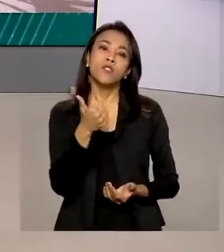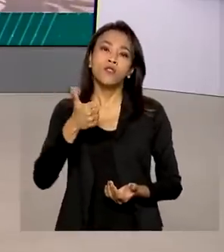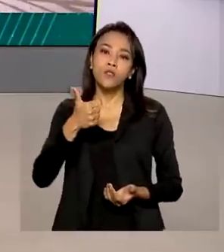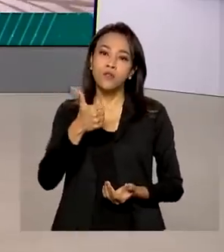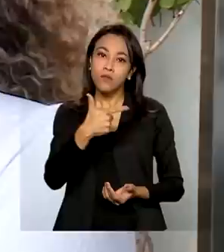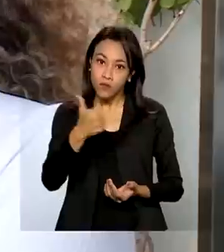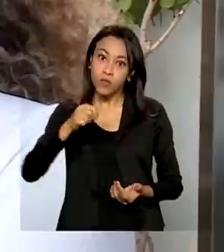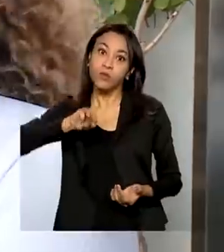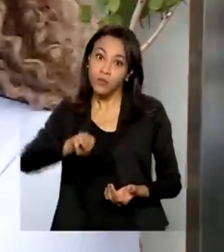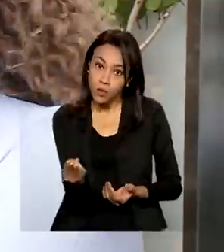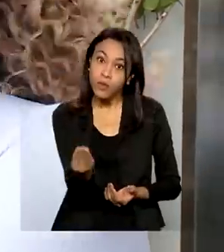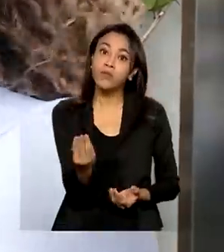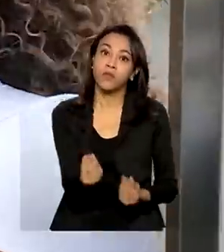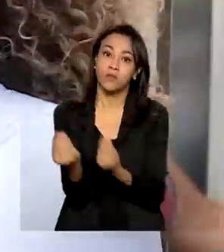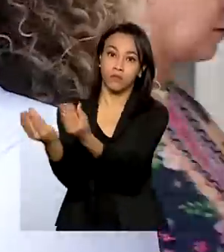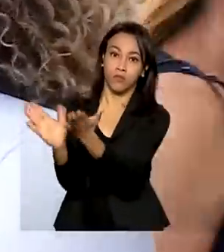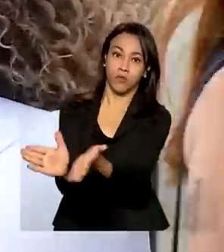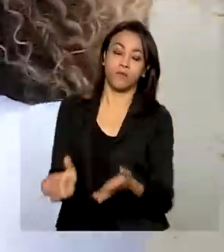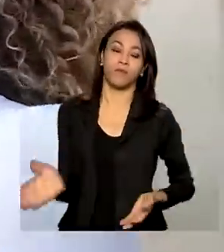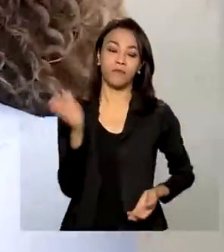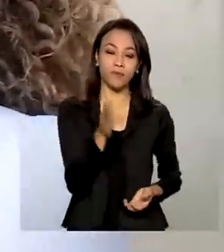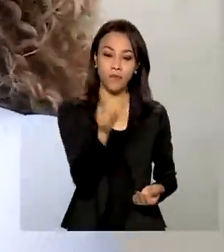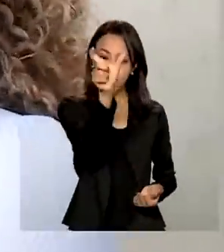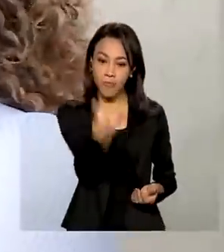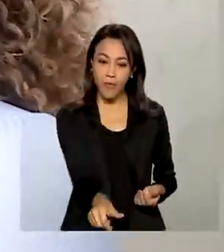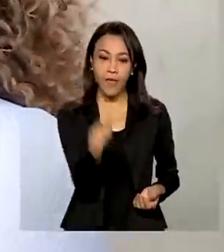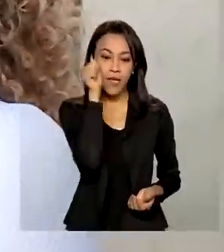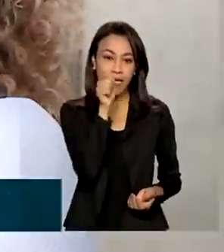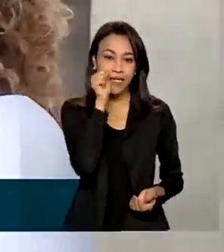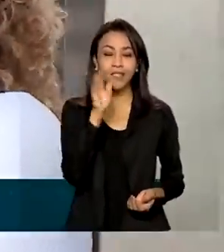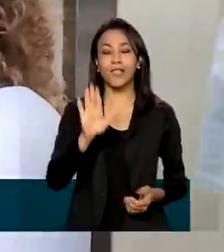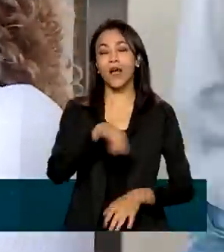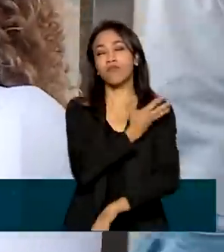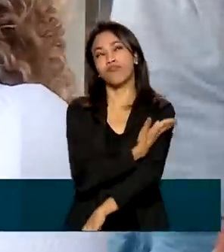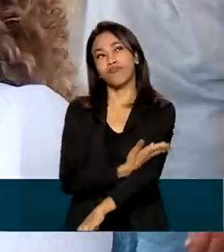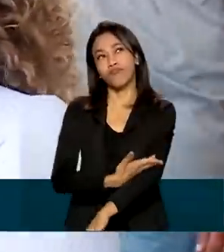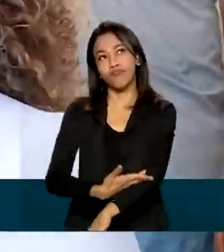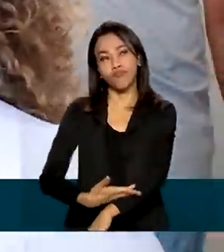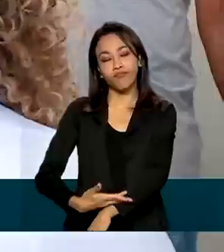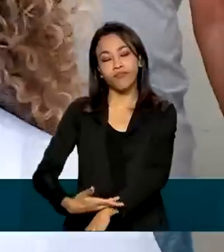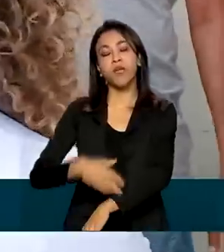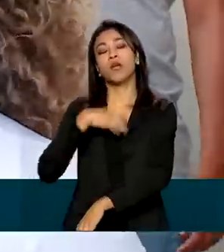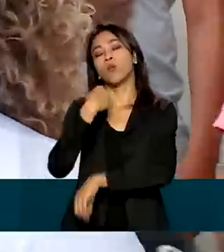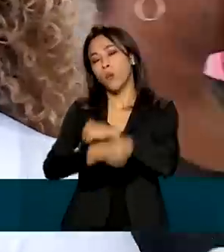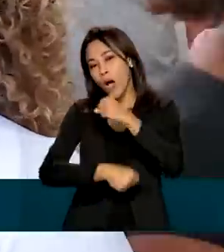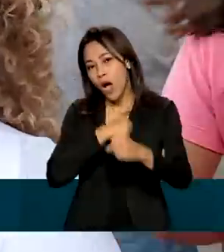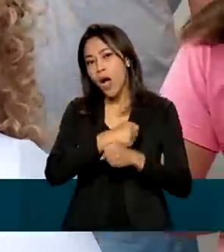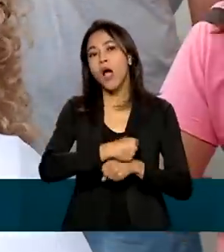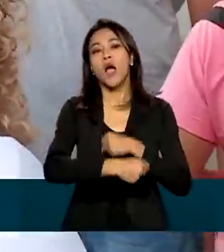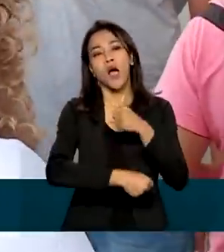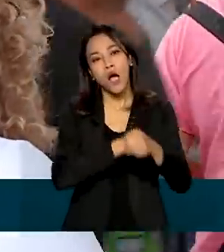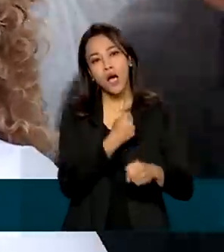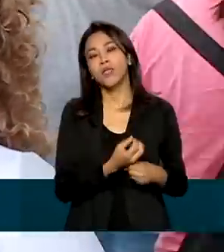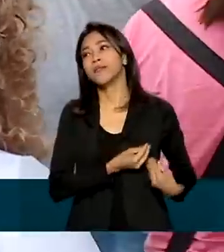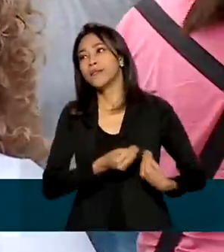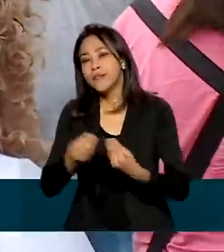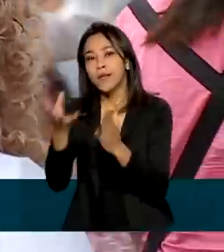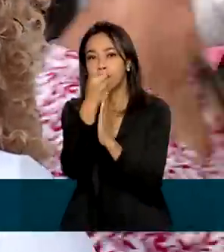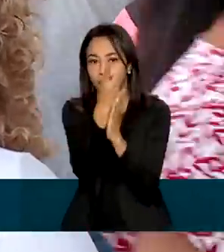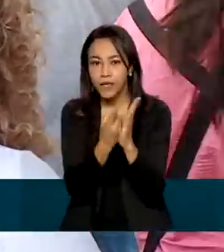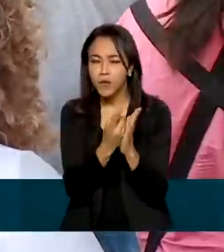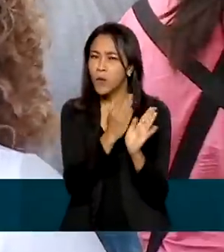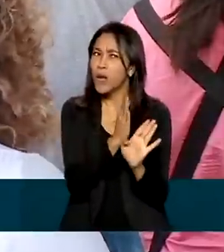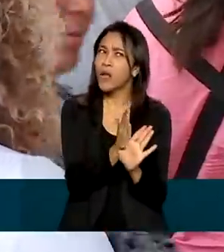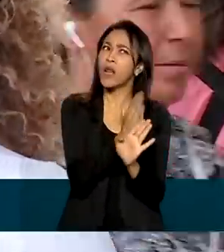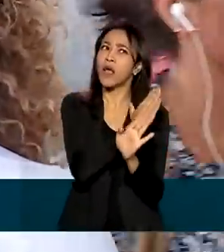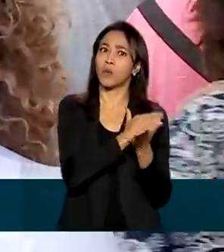Receita Federal. A Daniele já está acostumada. Todo ano ela entrega a declaração do Imposto de Renda logo no início do